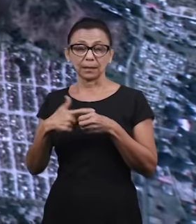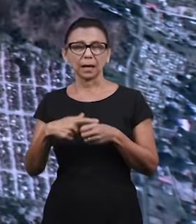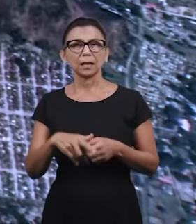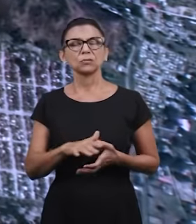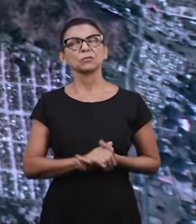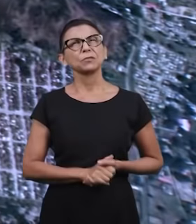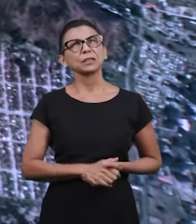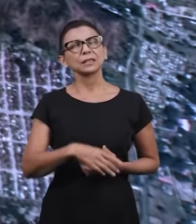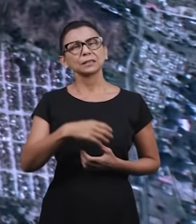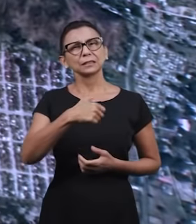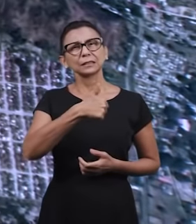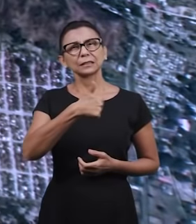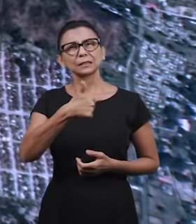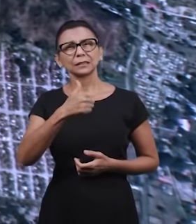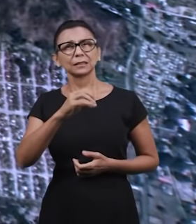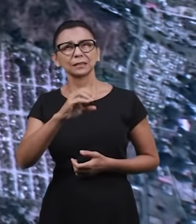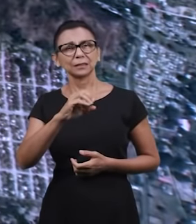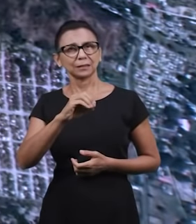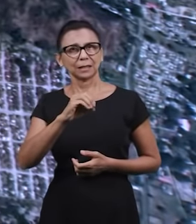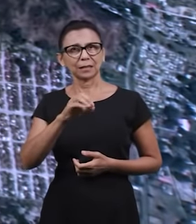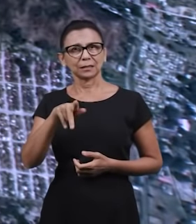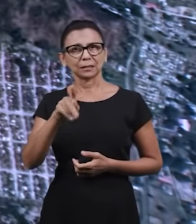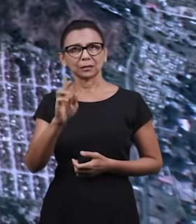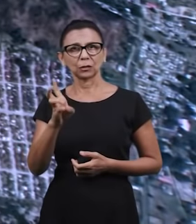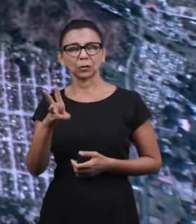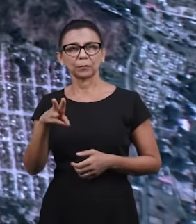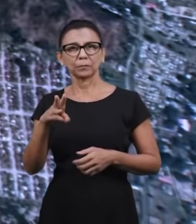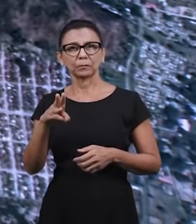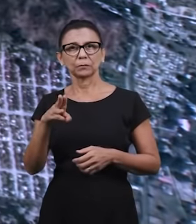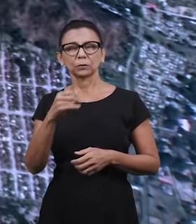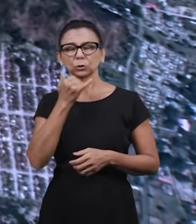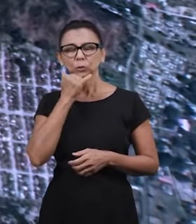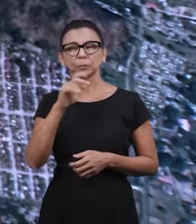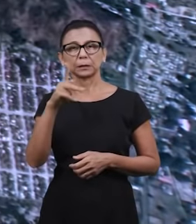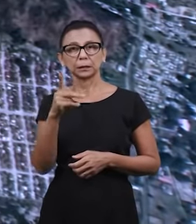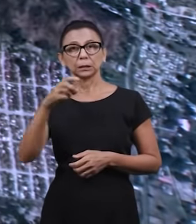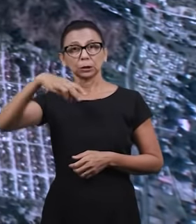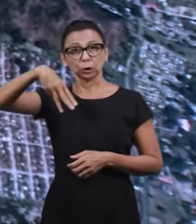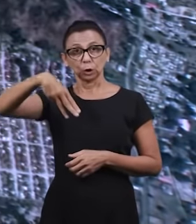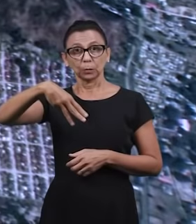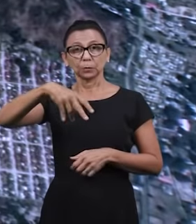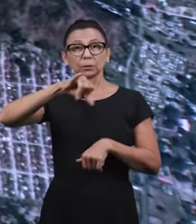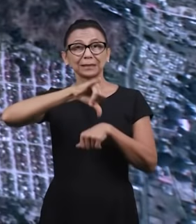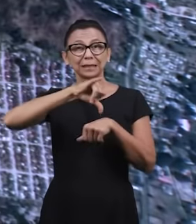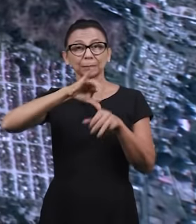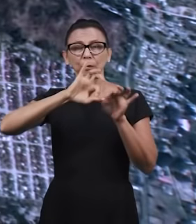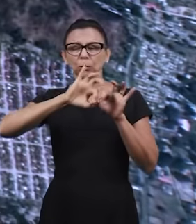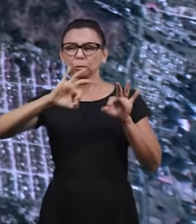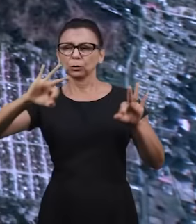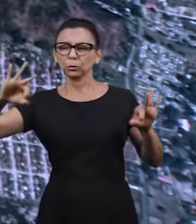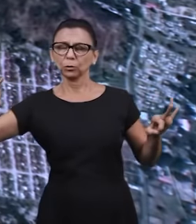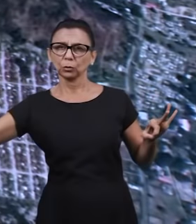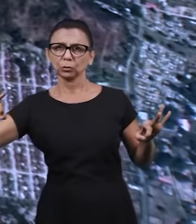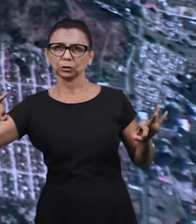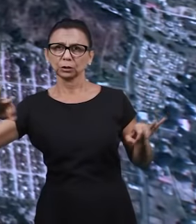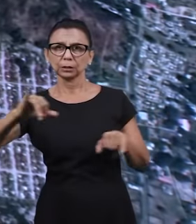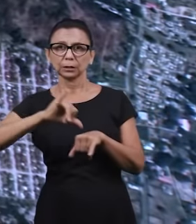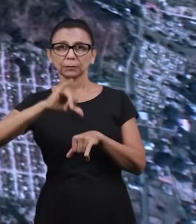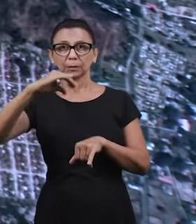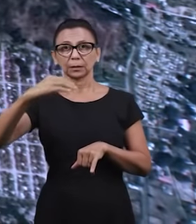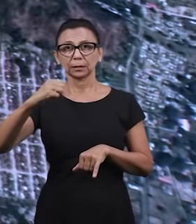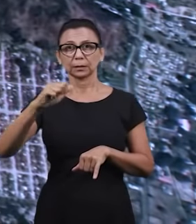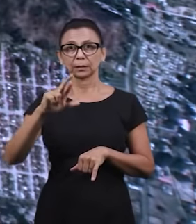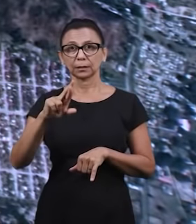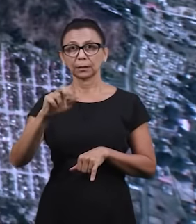fica a 110 quilômetros da capital da Venezuela, que é Caracas. E o nosso pastor ali, o pastor Rufino,